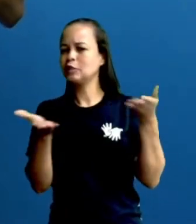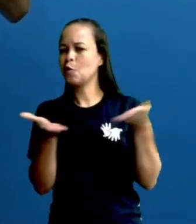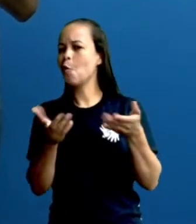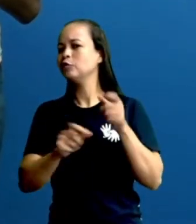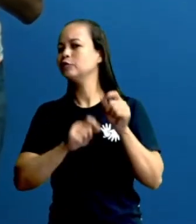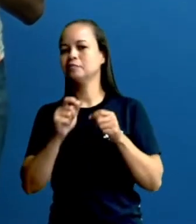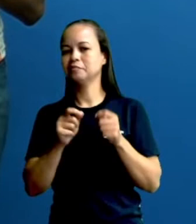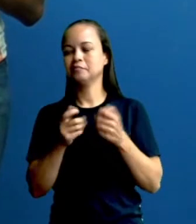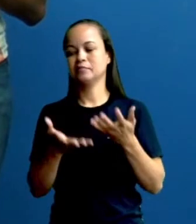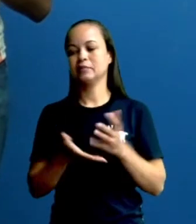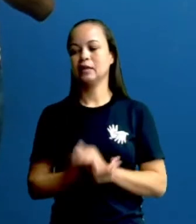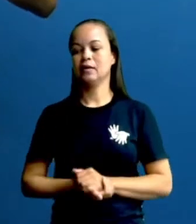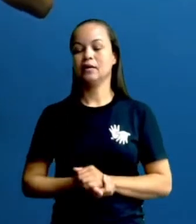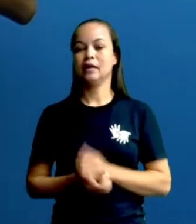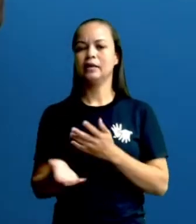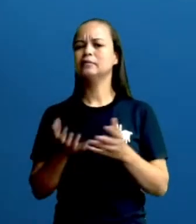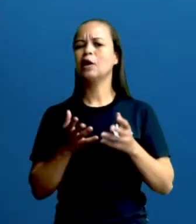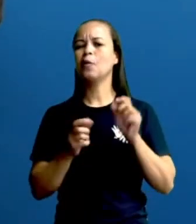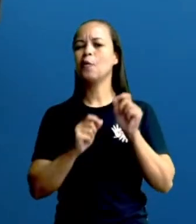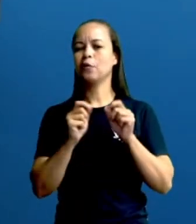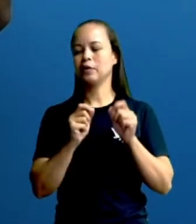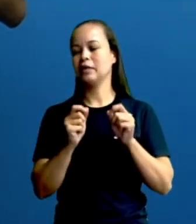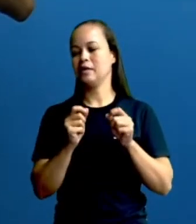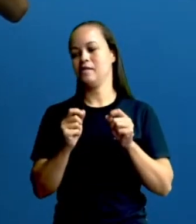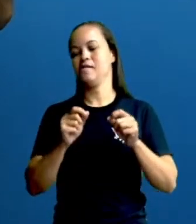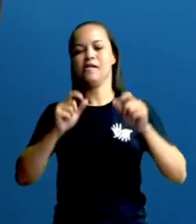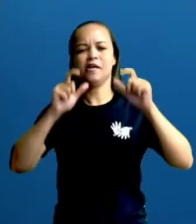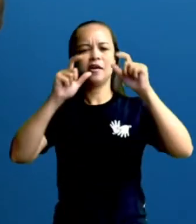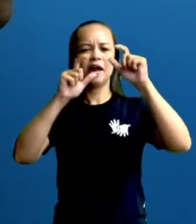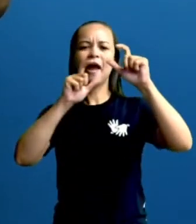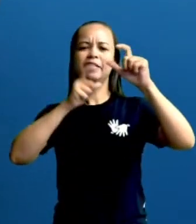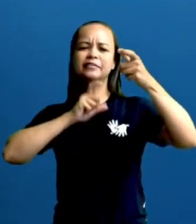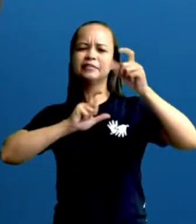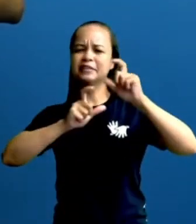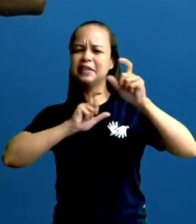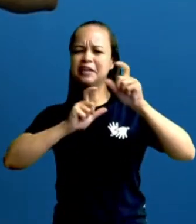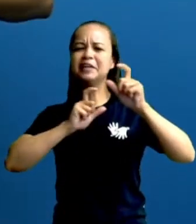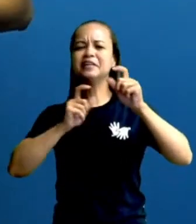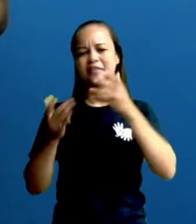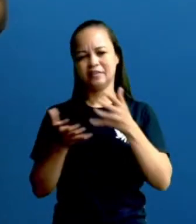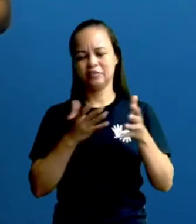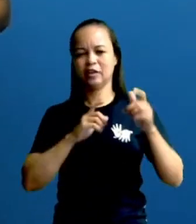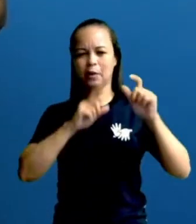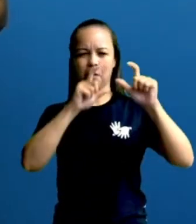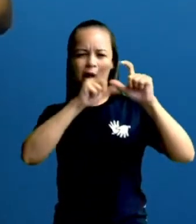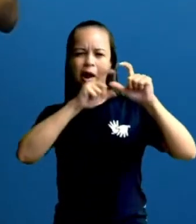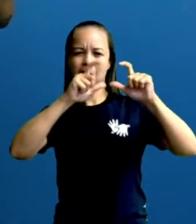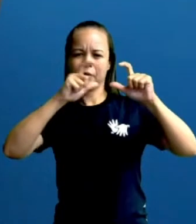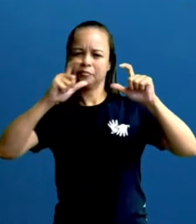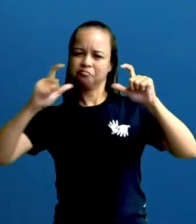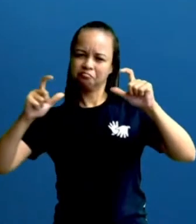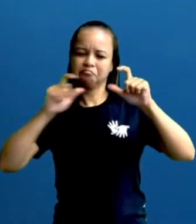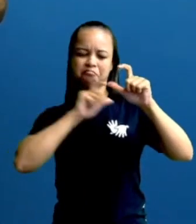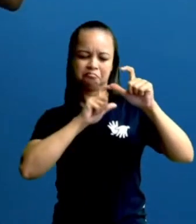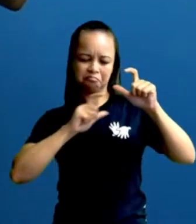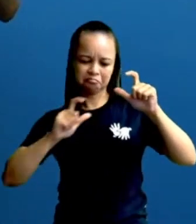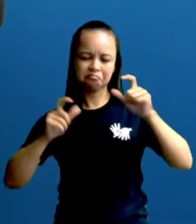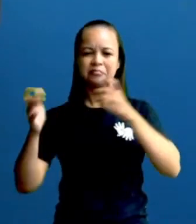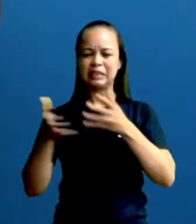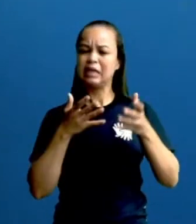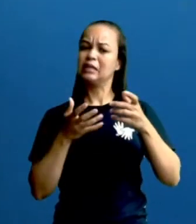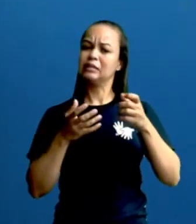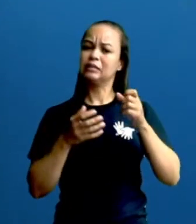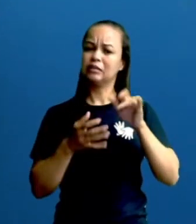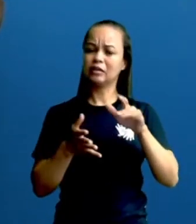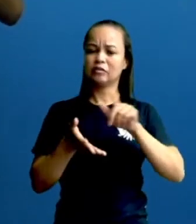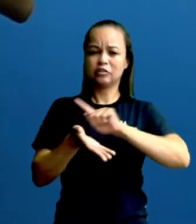Ou tirinhas. É isso mesmo, gente. Vamos ver na língua inglesa como é essa formação, se há esse